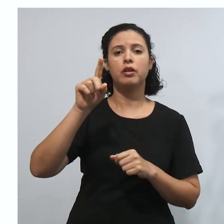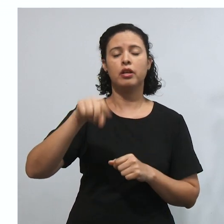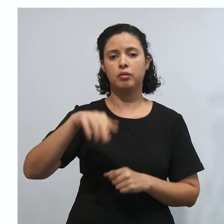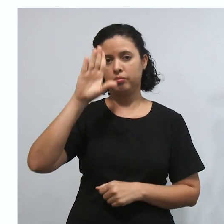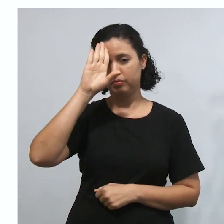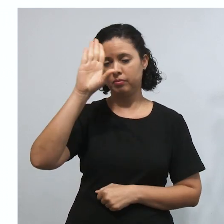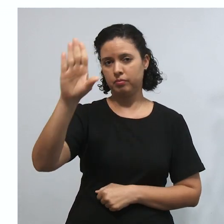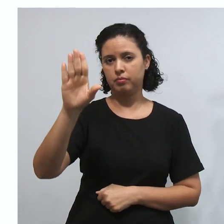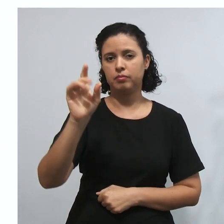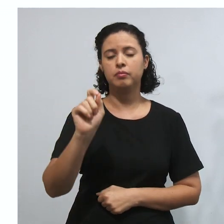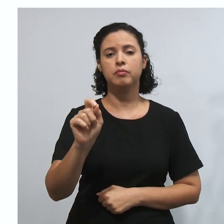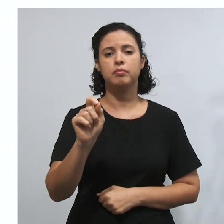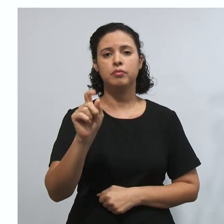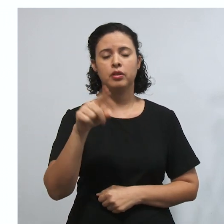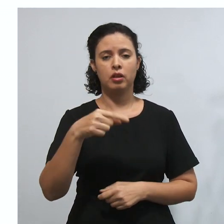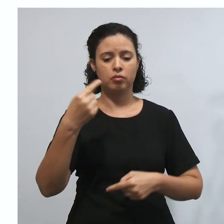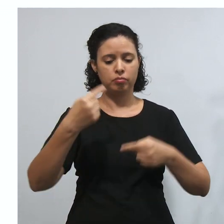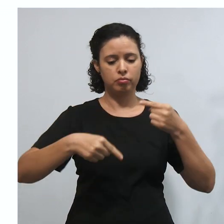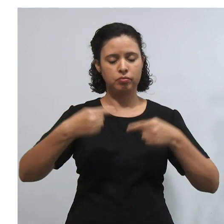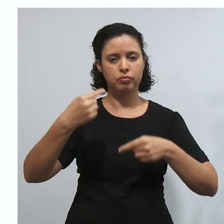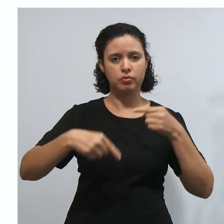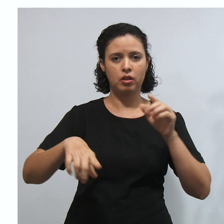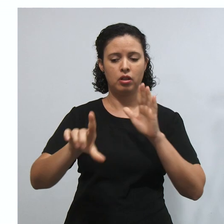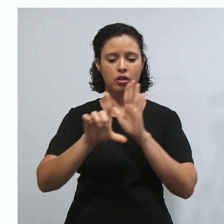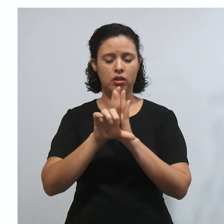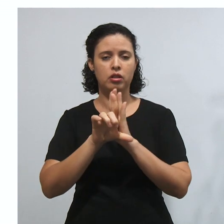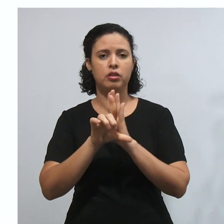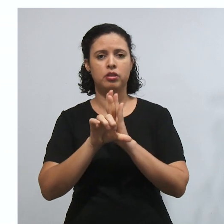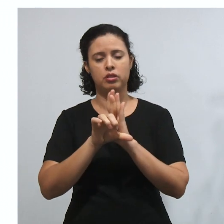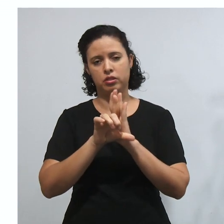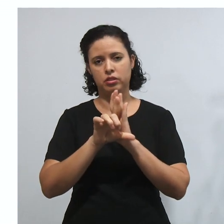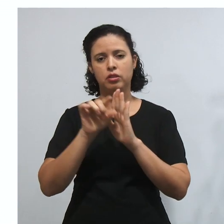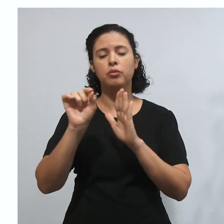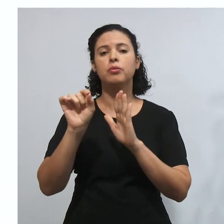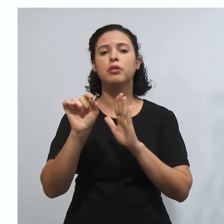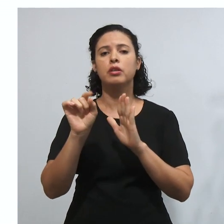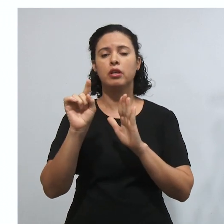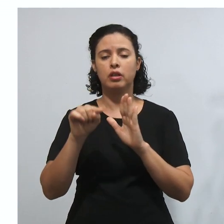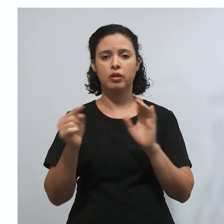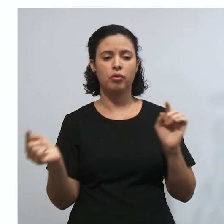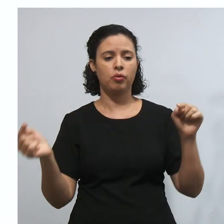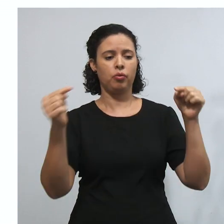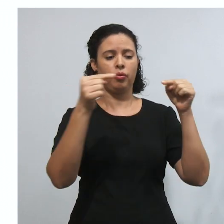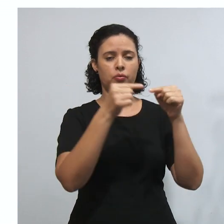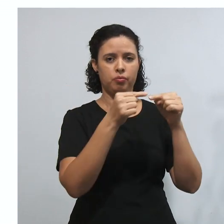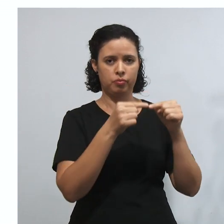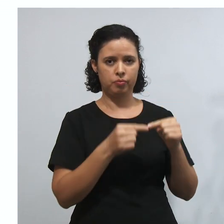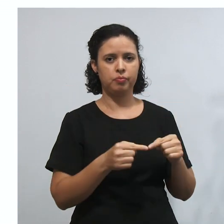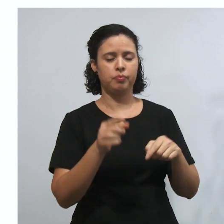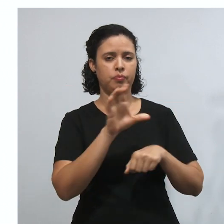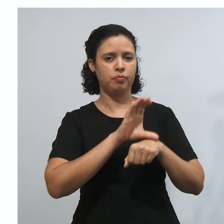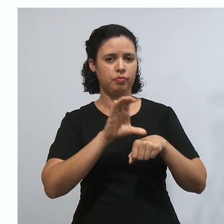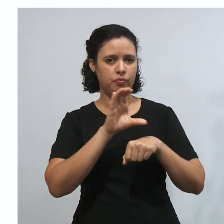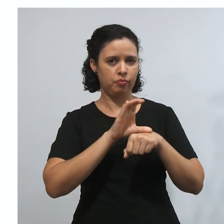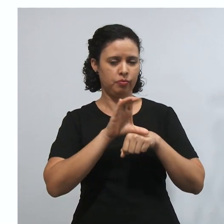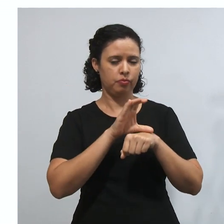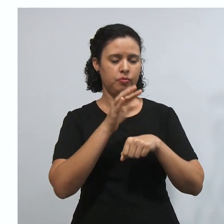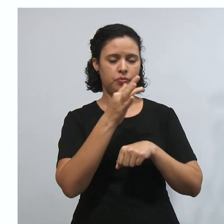principal vai ser a discussão se aquela lei ou se aquele ato normativo, de fato, é constitucional ou não.